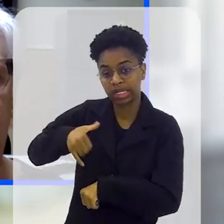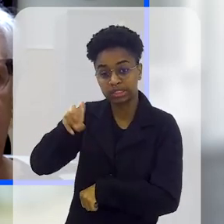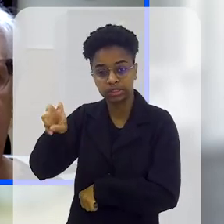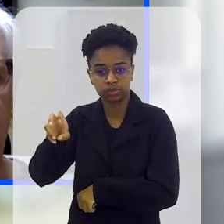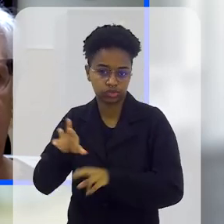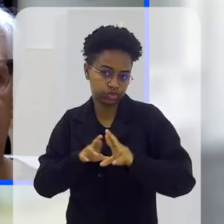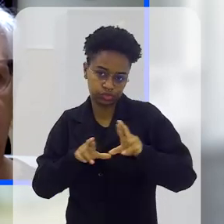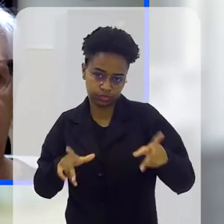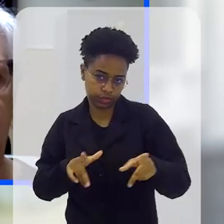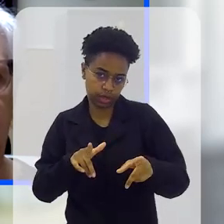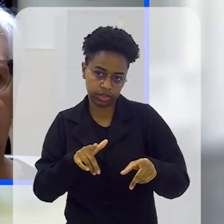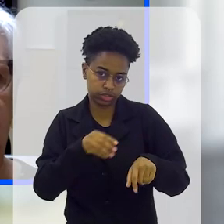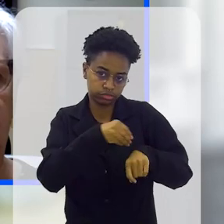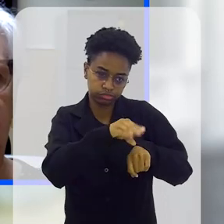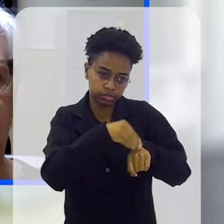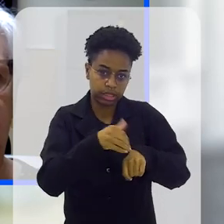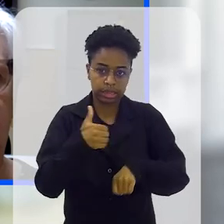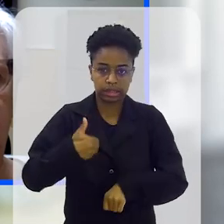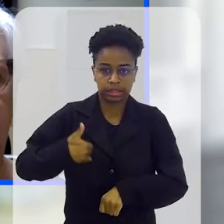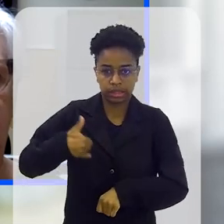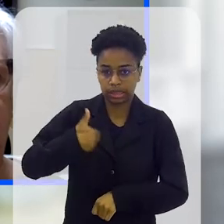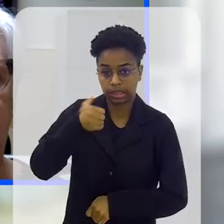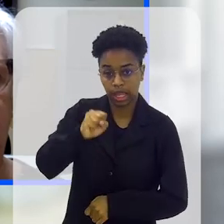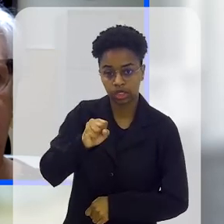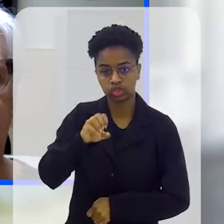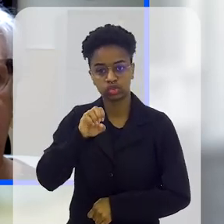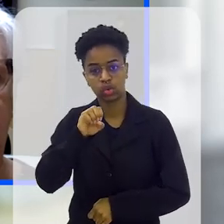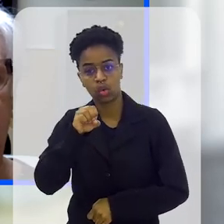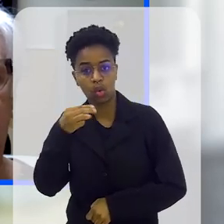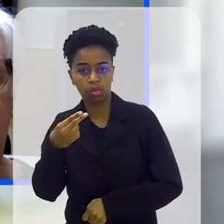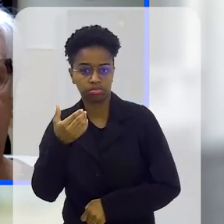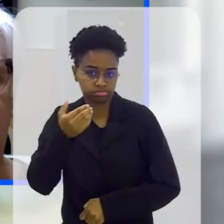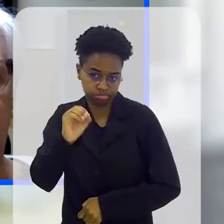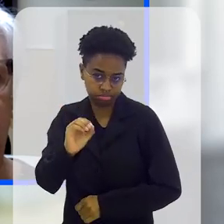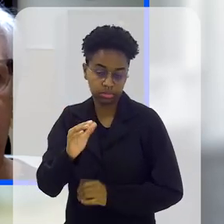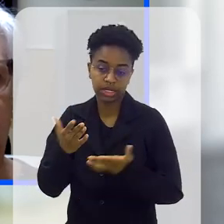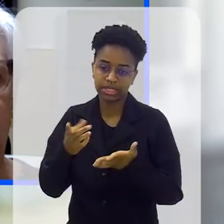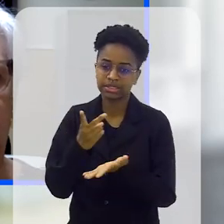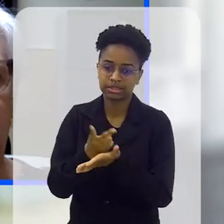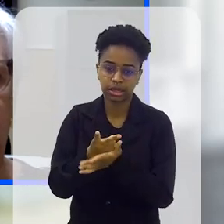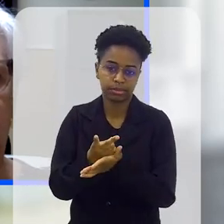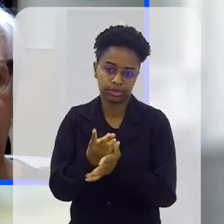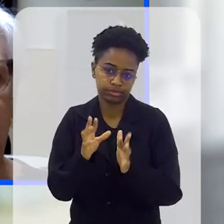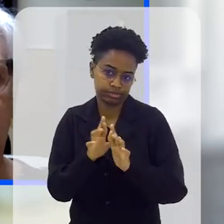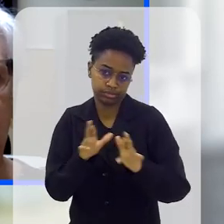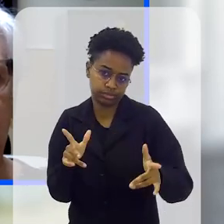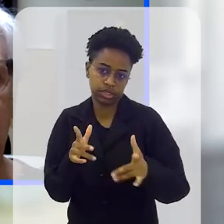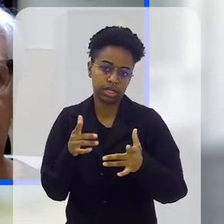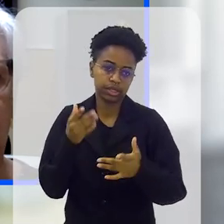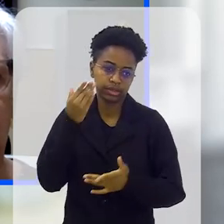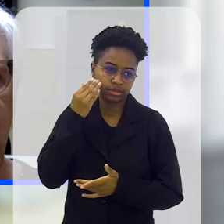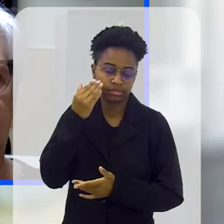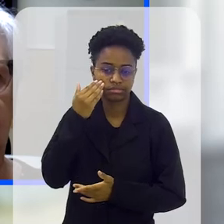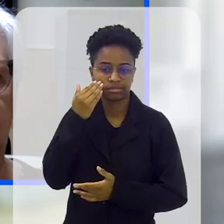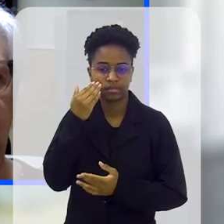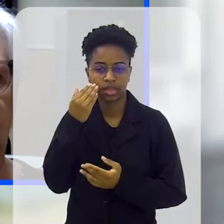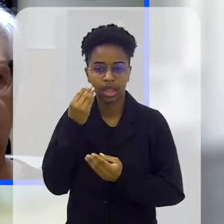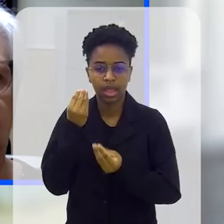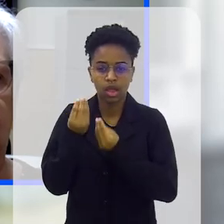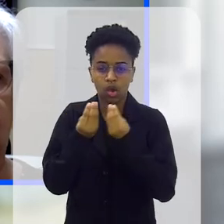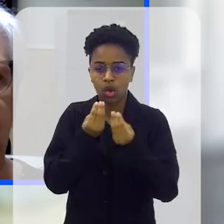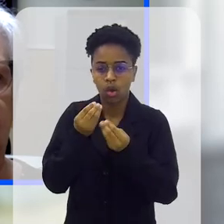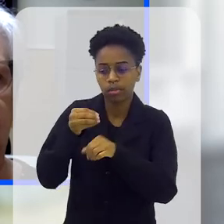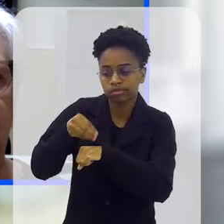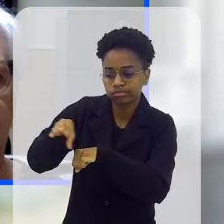criança de cinco anos não é a mesma que a gente vai dar para uma de dez ou dezoito. A gente sempre vai individualizar, obviamente, filtrar e